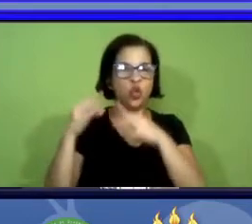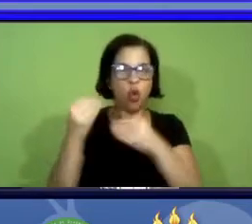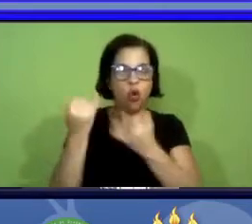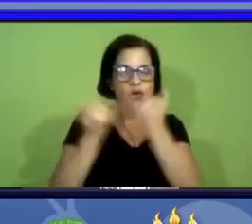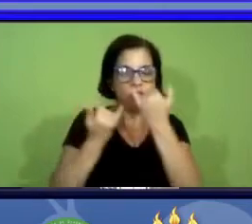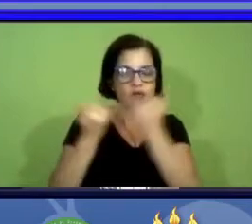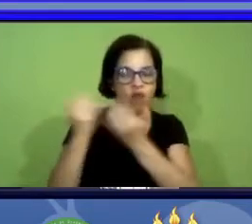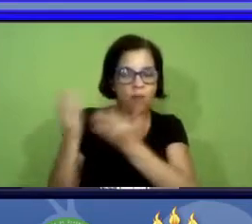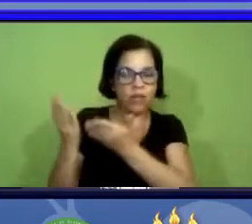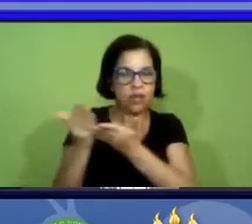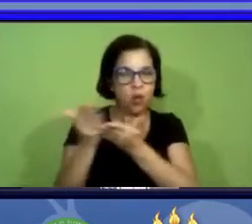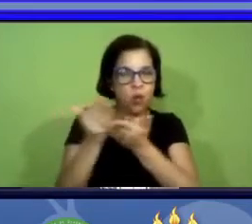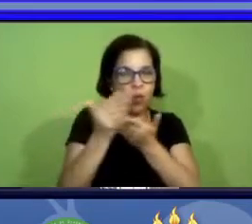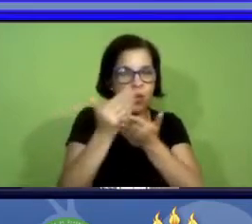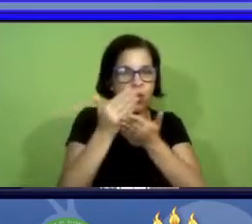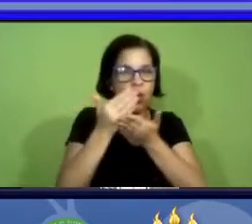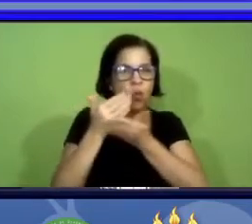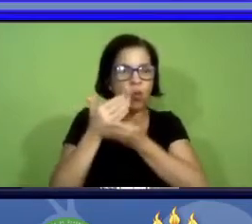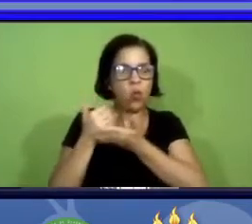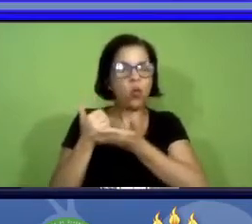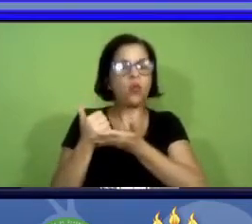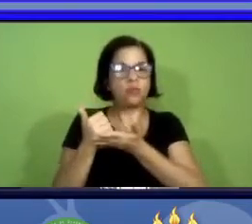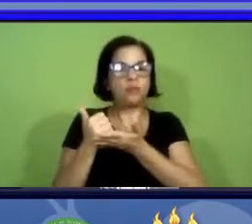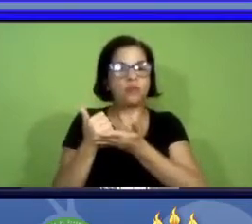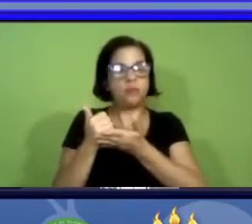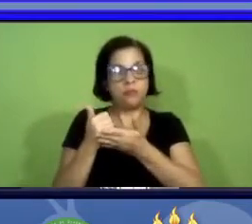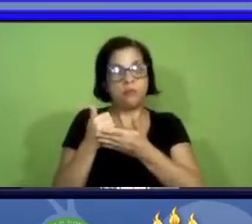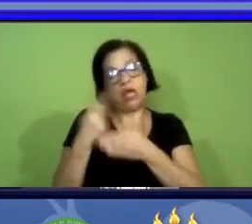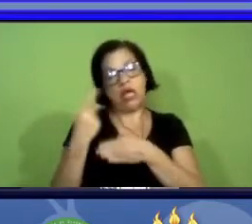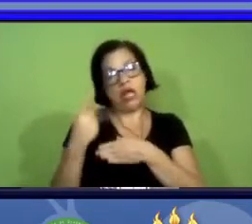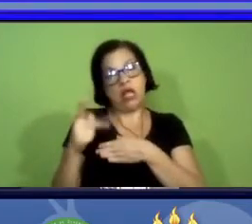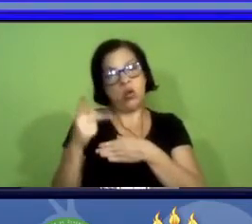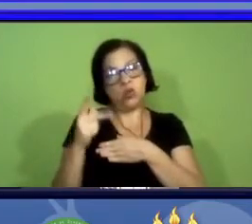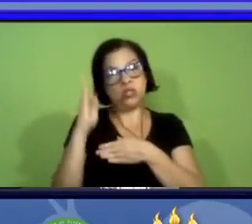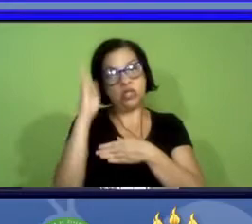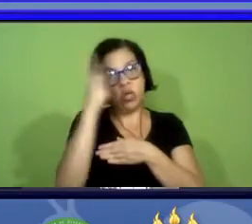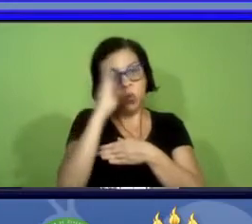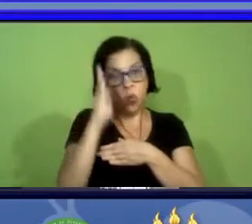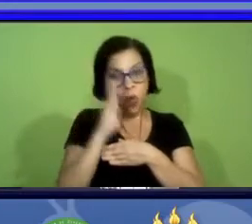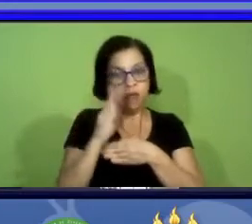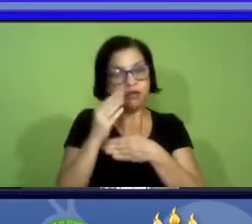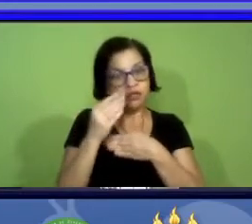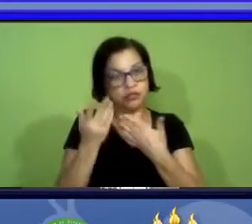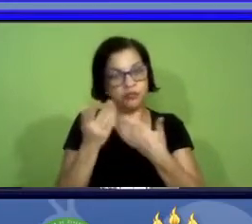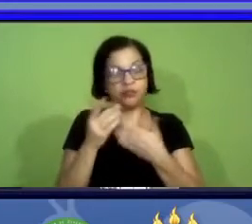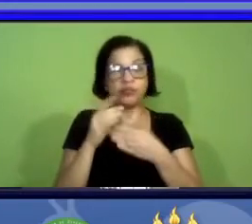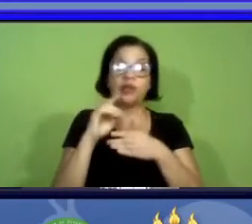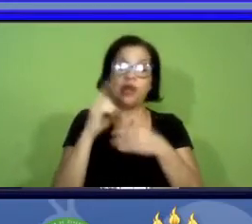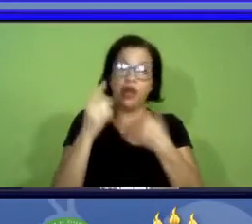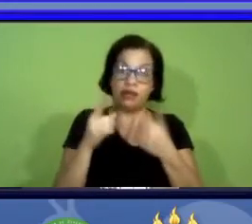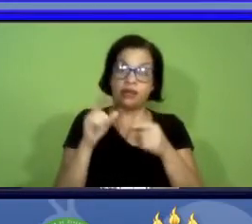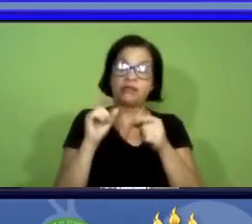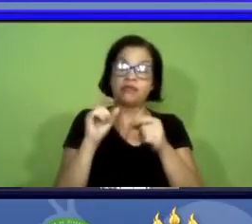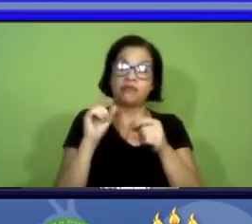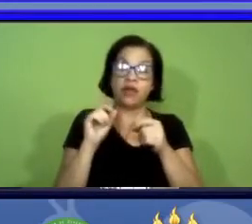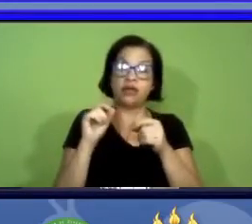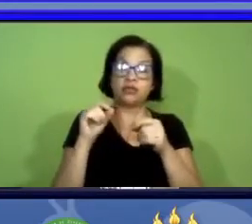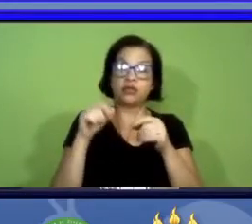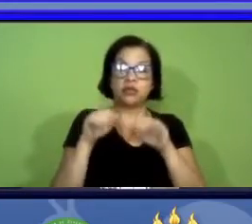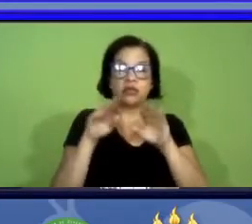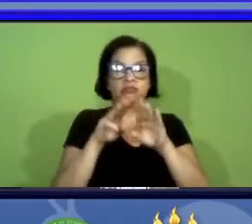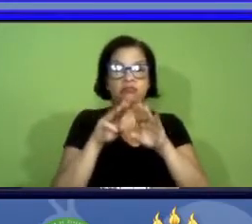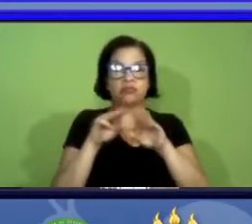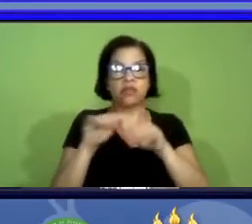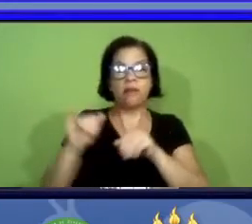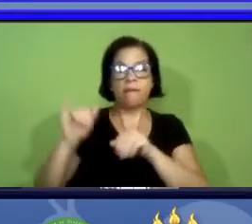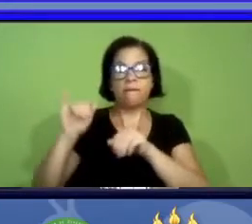colhida para o seu país de origem para o Brasil e deposita nas nossas plataformas